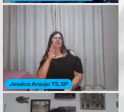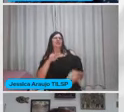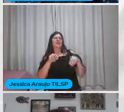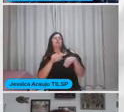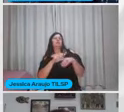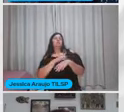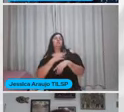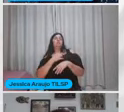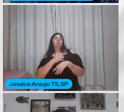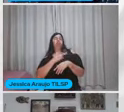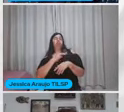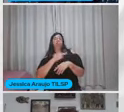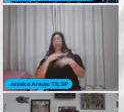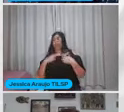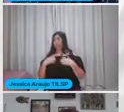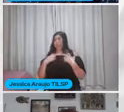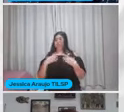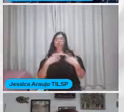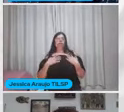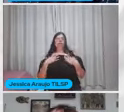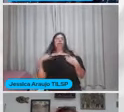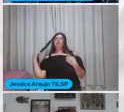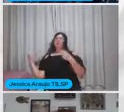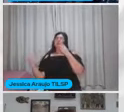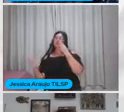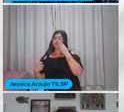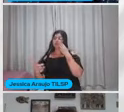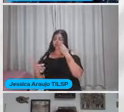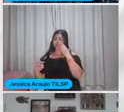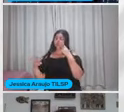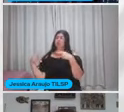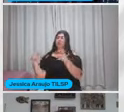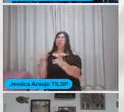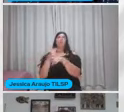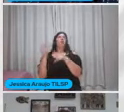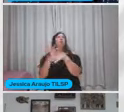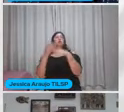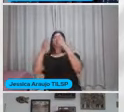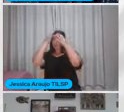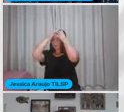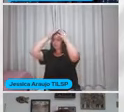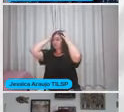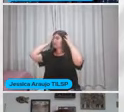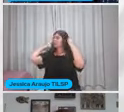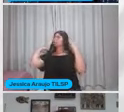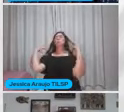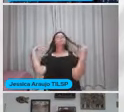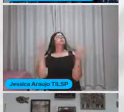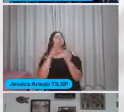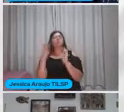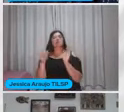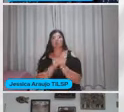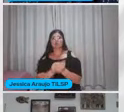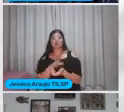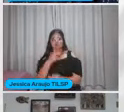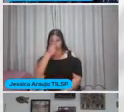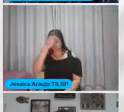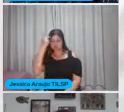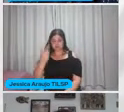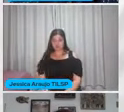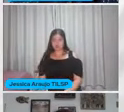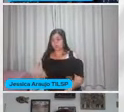nervoso Sente assim Um ventinho Ai, meu cabelo Tudo incomoda São pessoas Totalmente